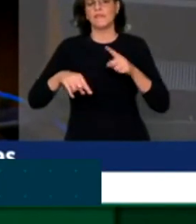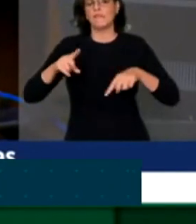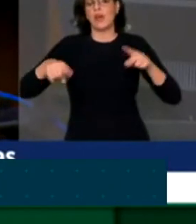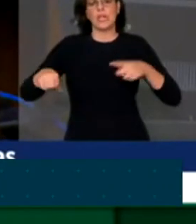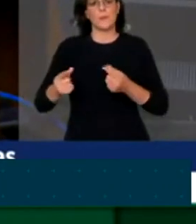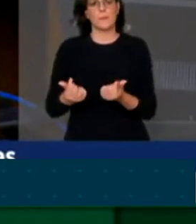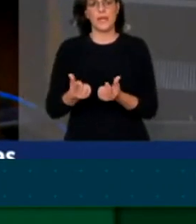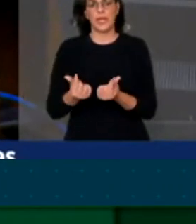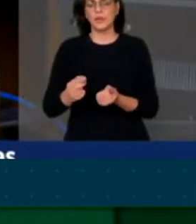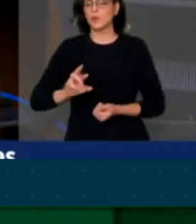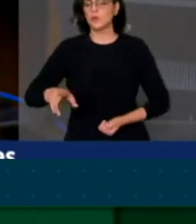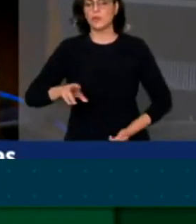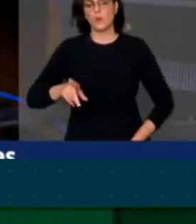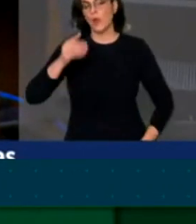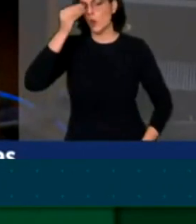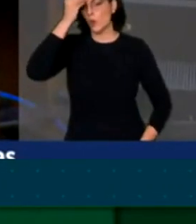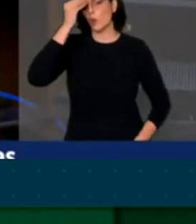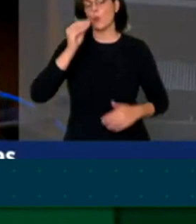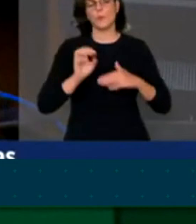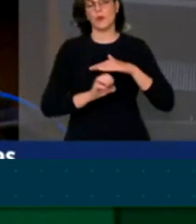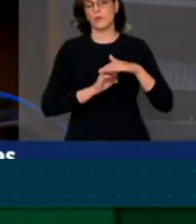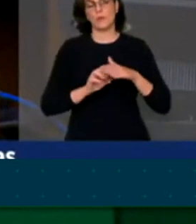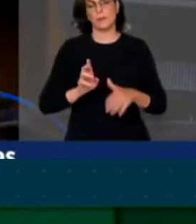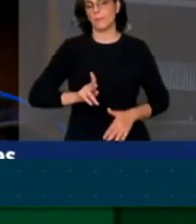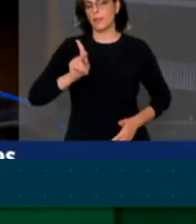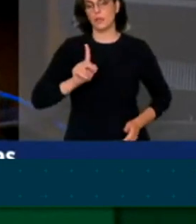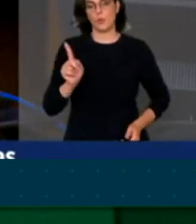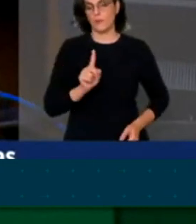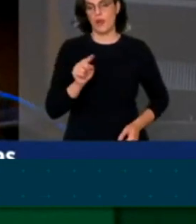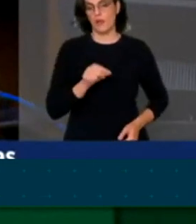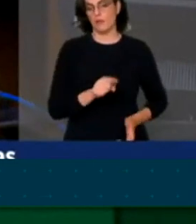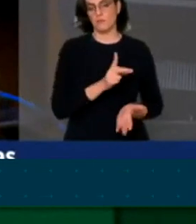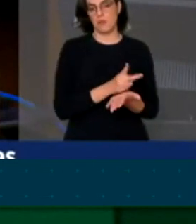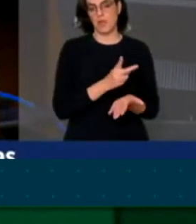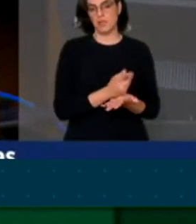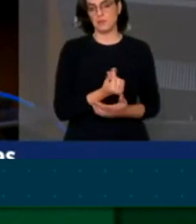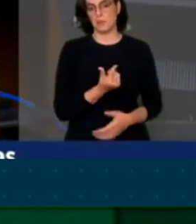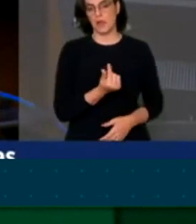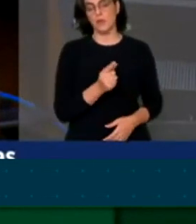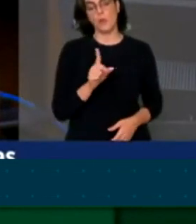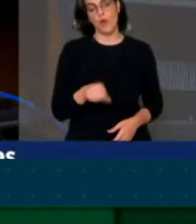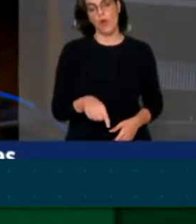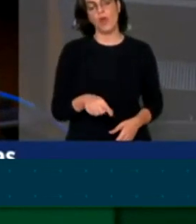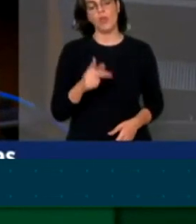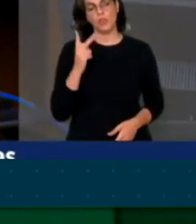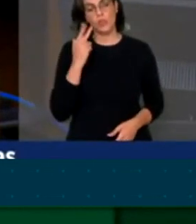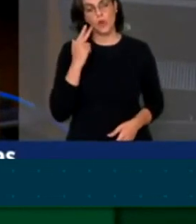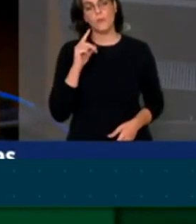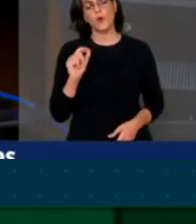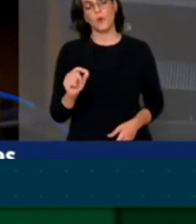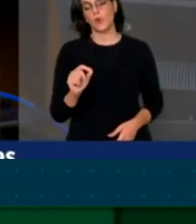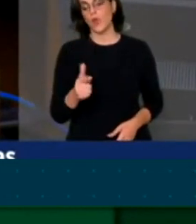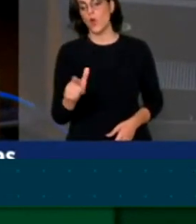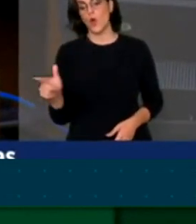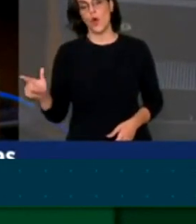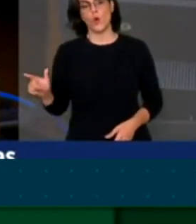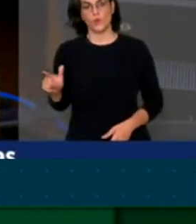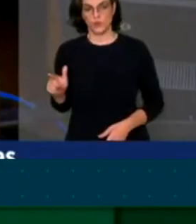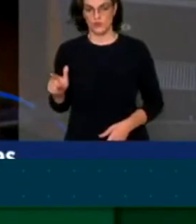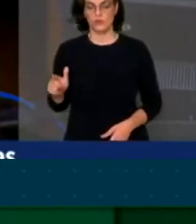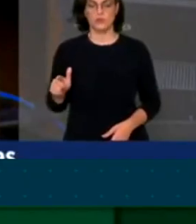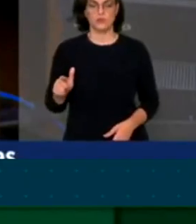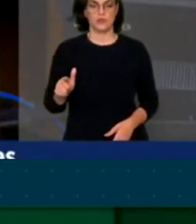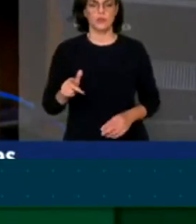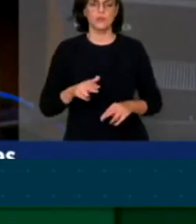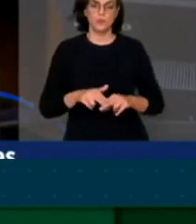teve alteração no preço do seu combustível. É um efeito que acontece em cascata e gera alguma